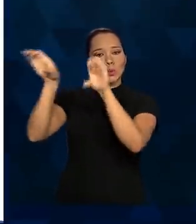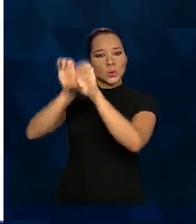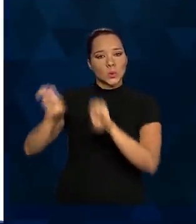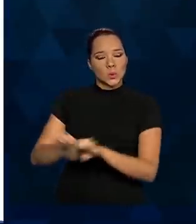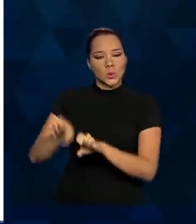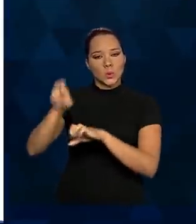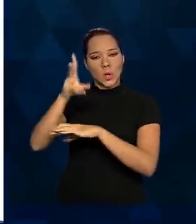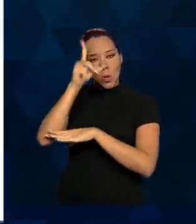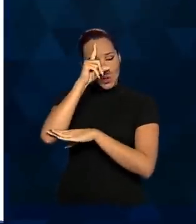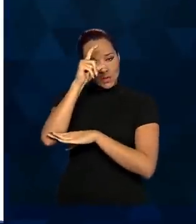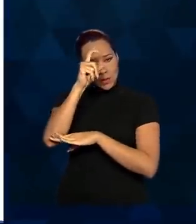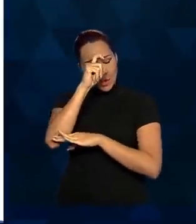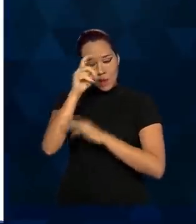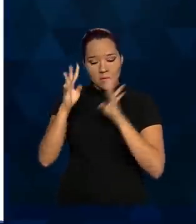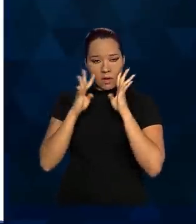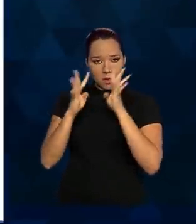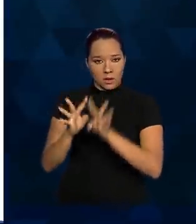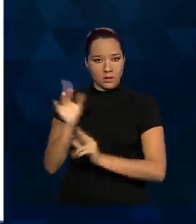para atendimento à população.